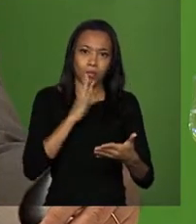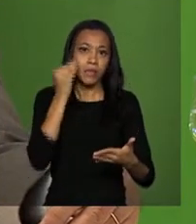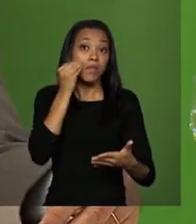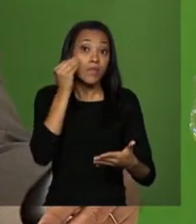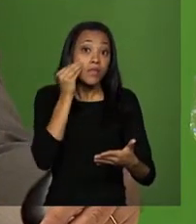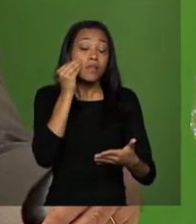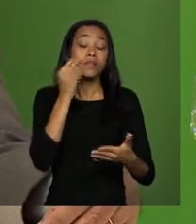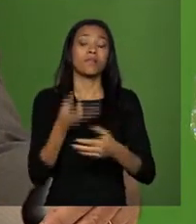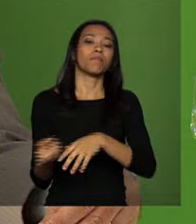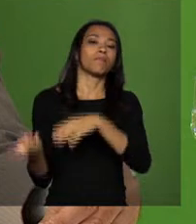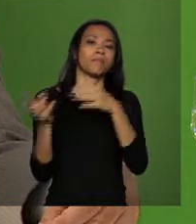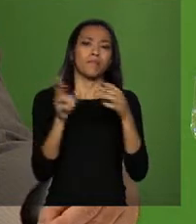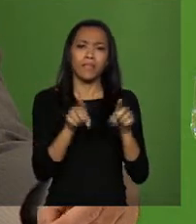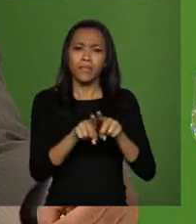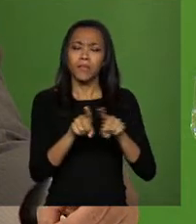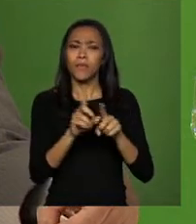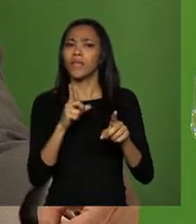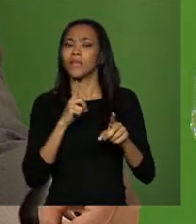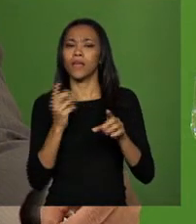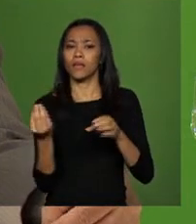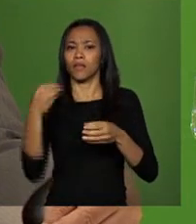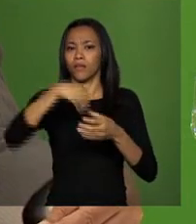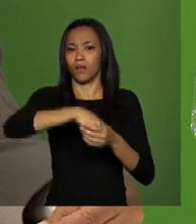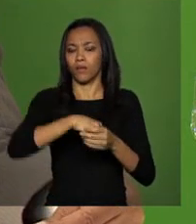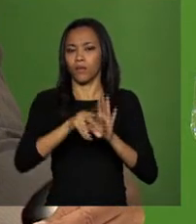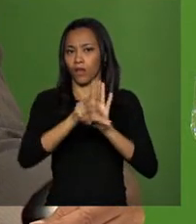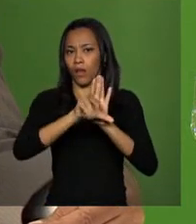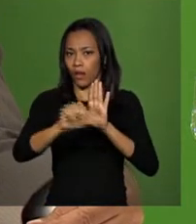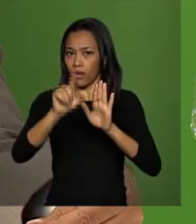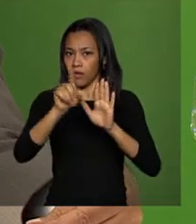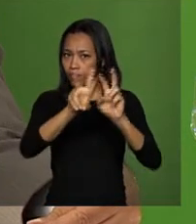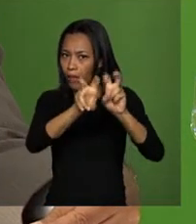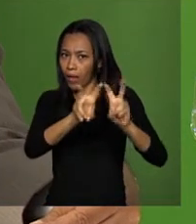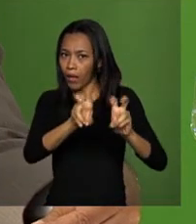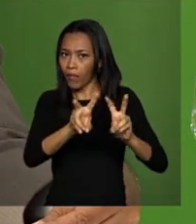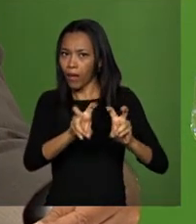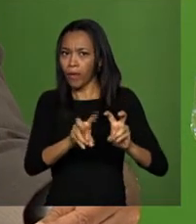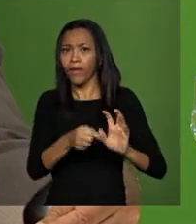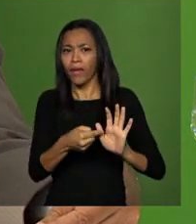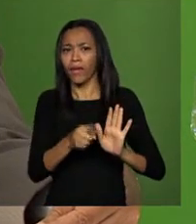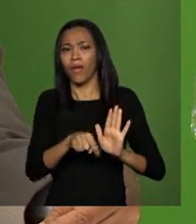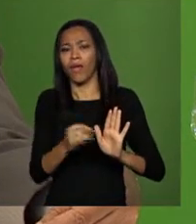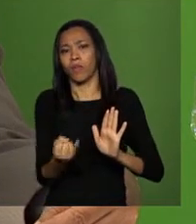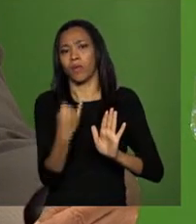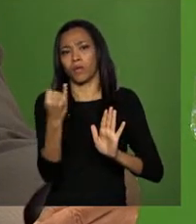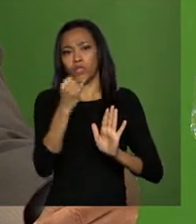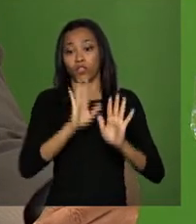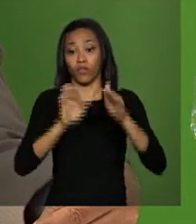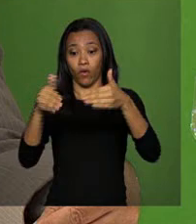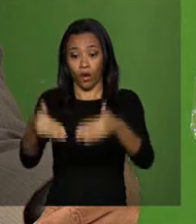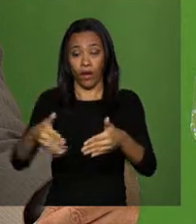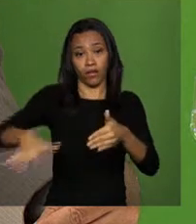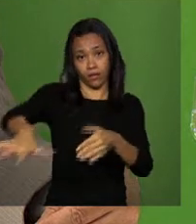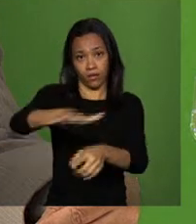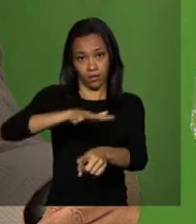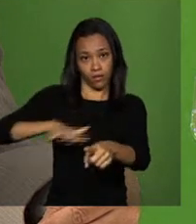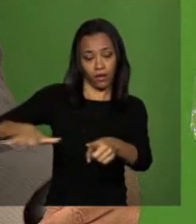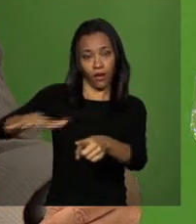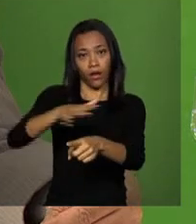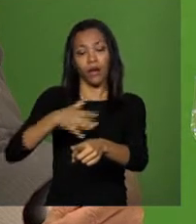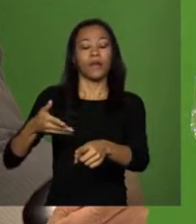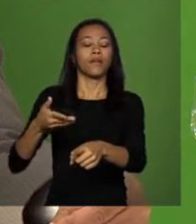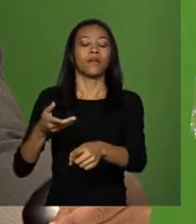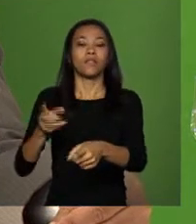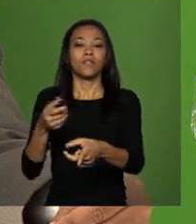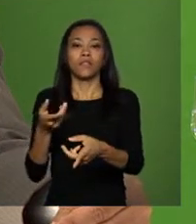importante que deve ser destacado no que concerne a ciência, tecnologia e